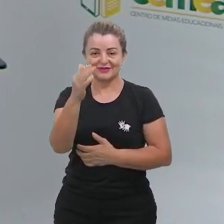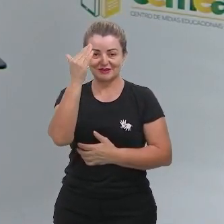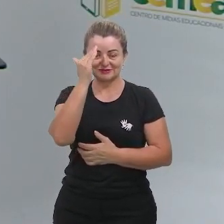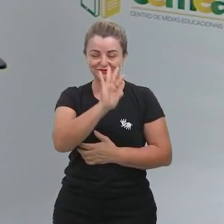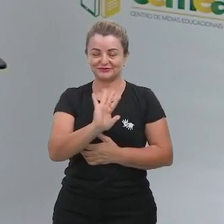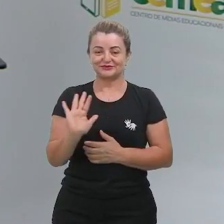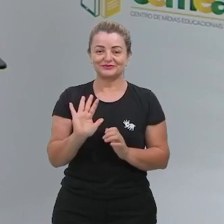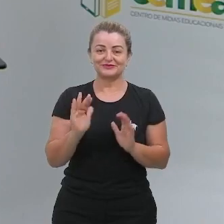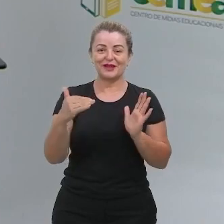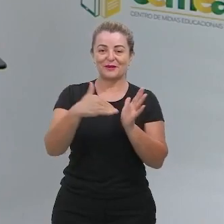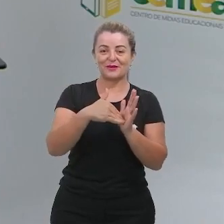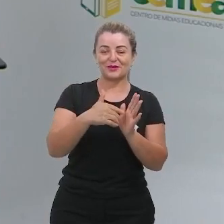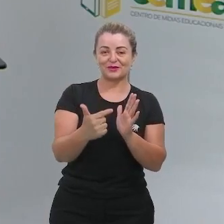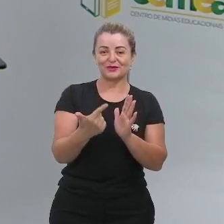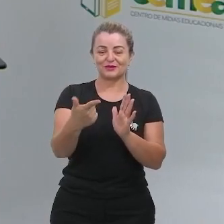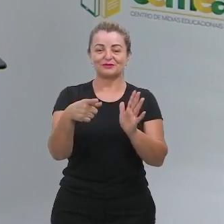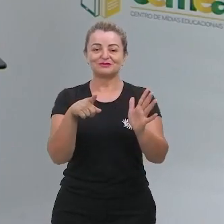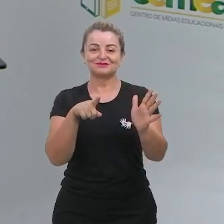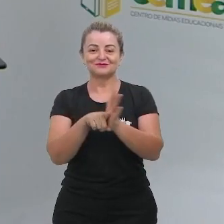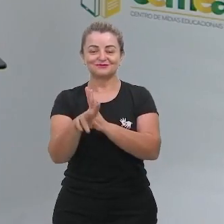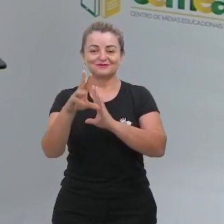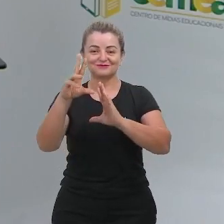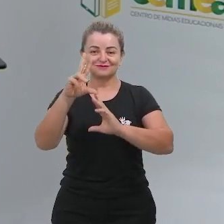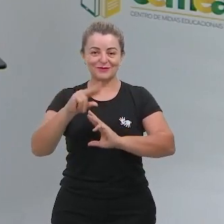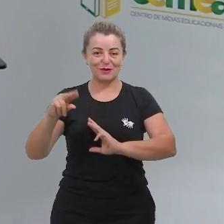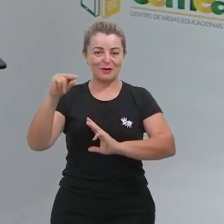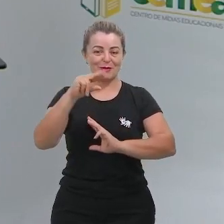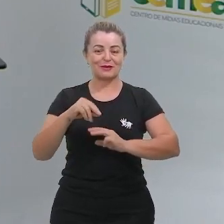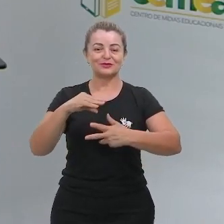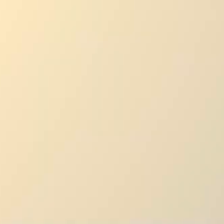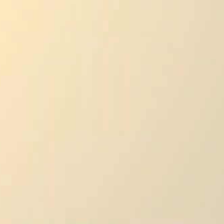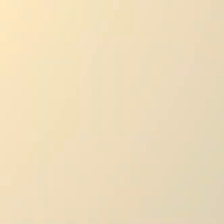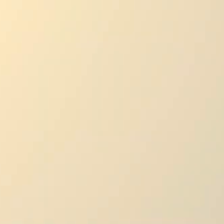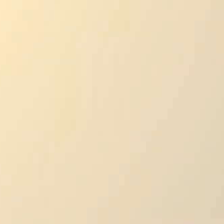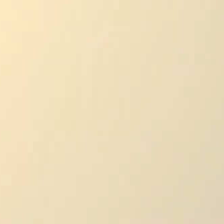Muito obrigada e até a próxima questão comentada do Enem 2023.